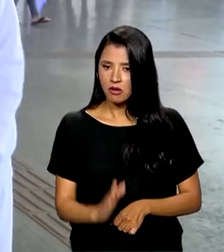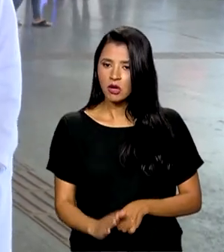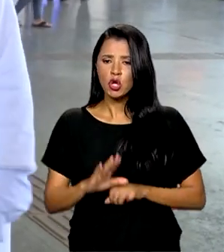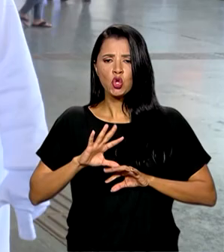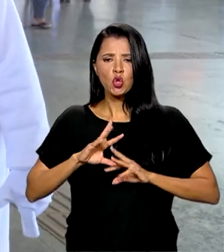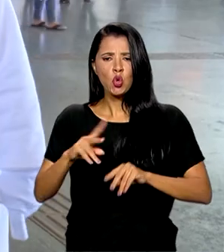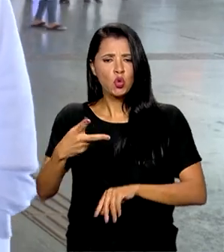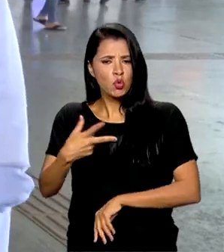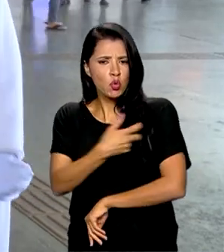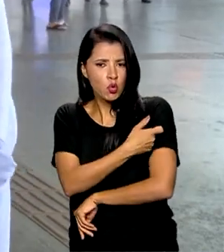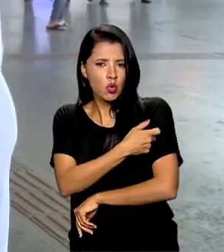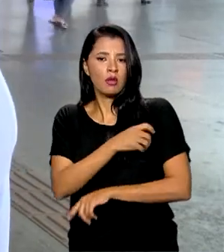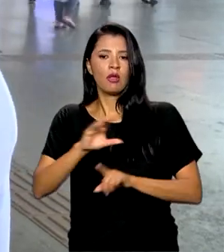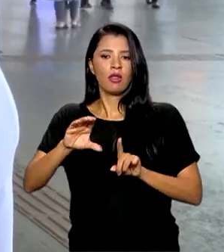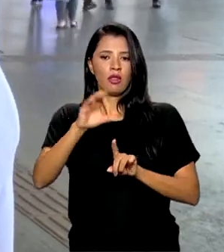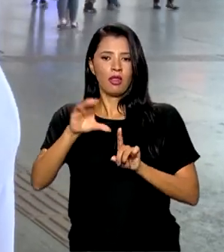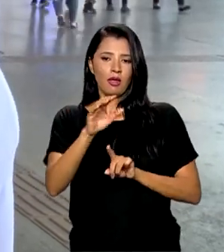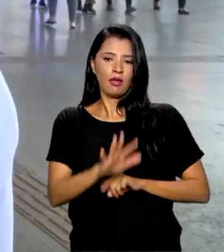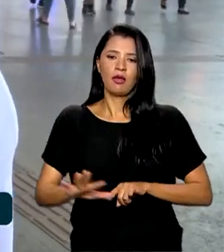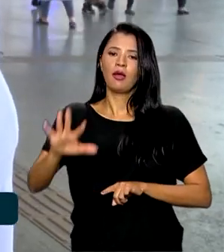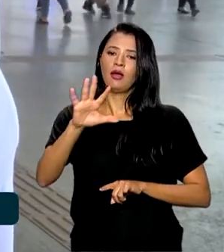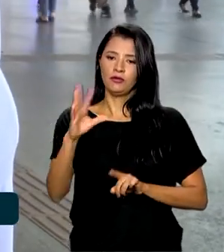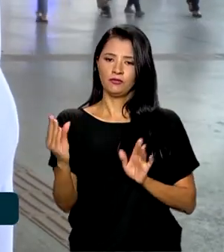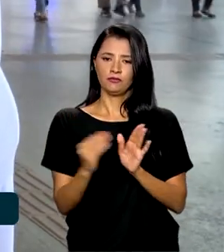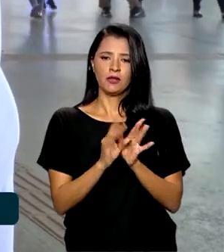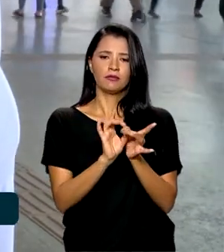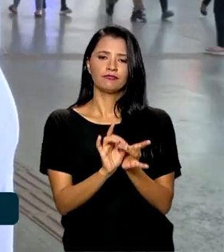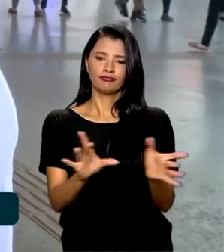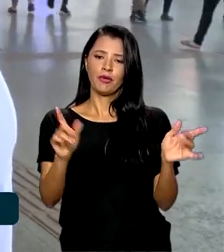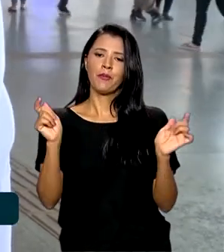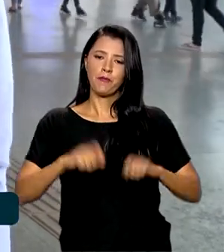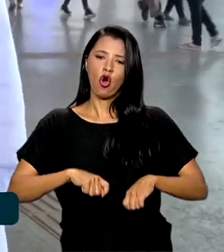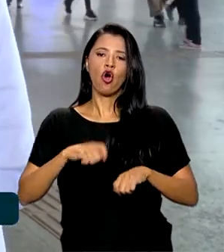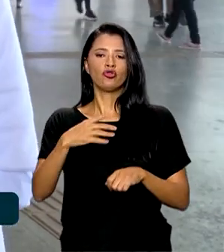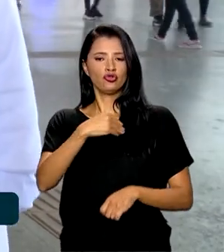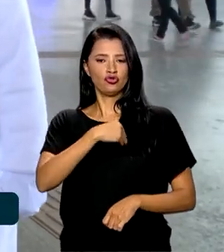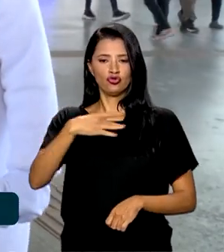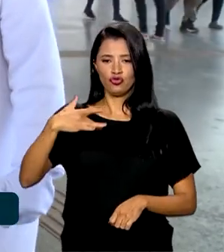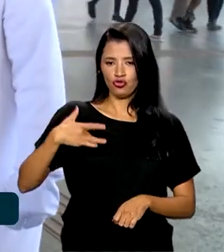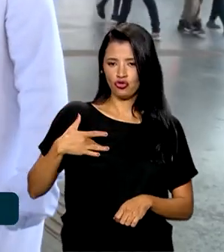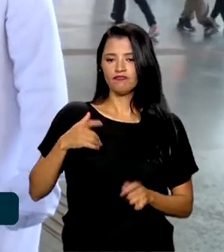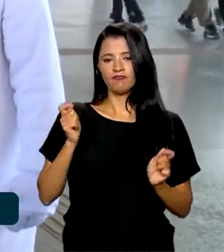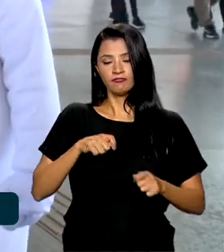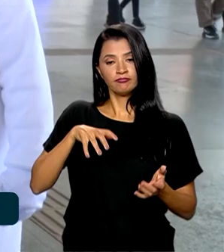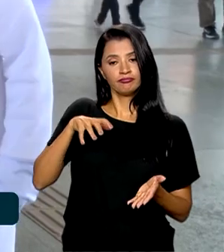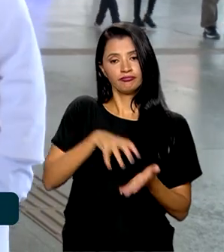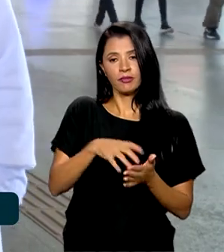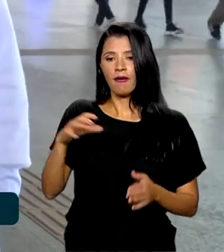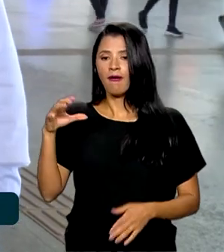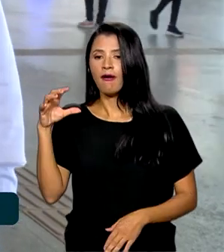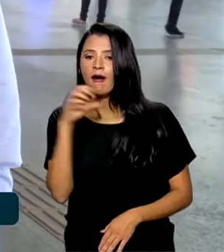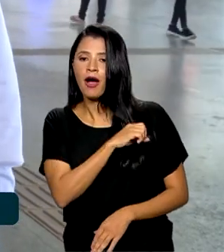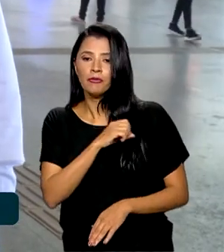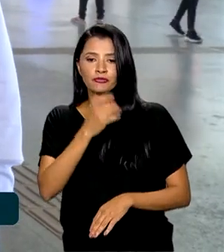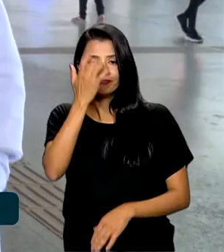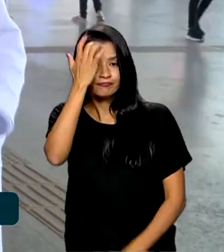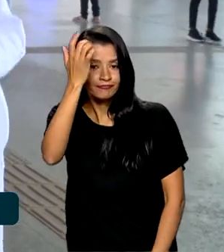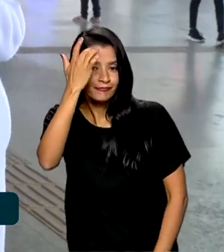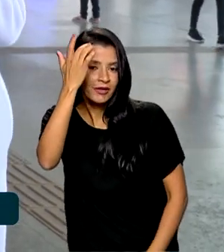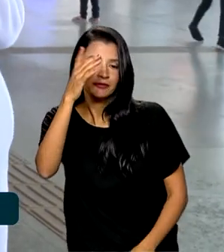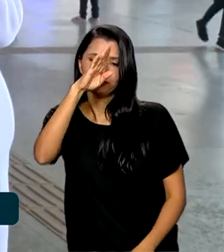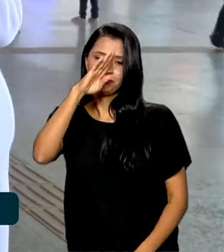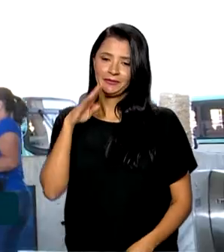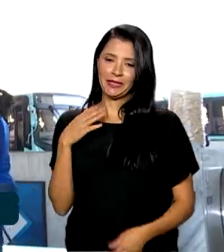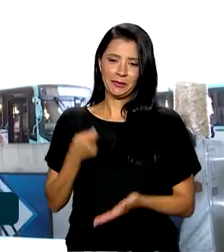vacinas do calendário nacional vão estar disponíveis nos postos de saúde. É tudo rápido, fácil e de